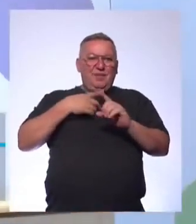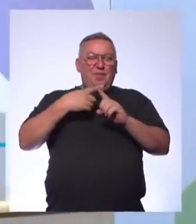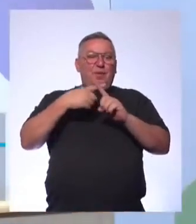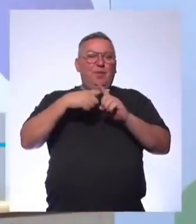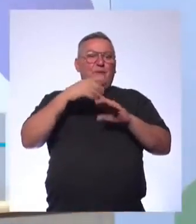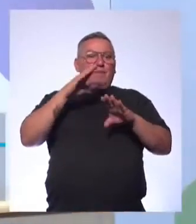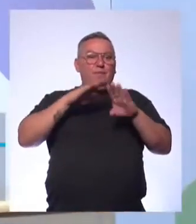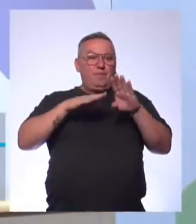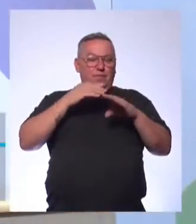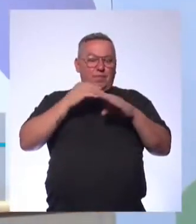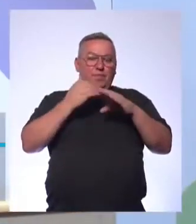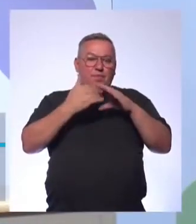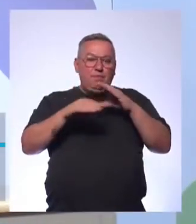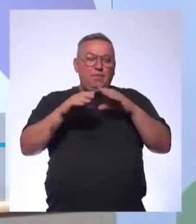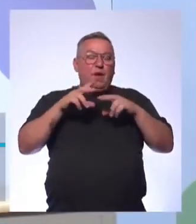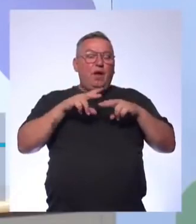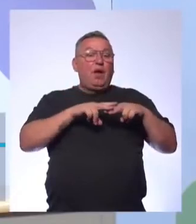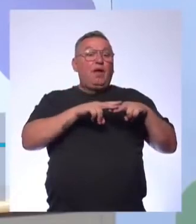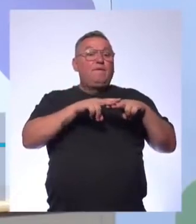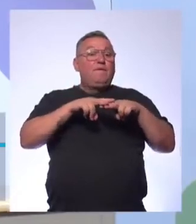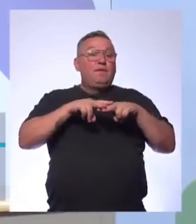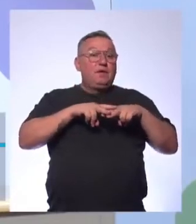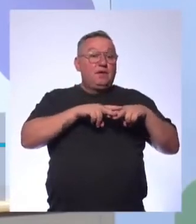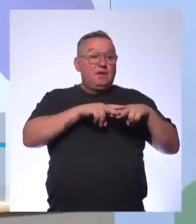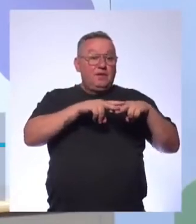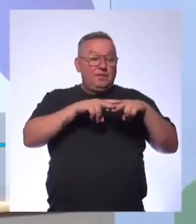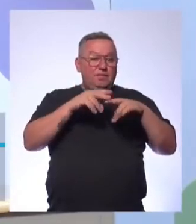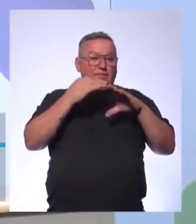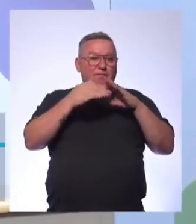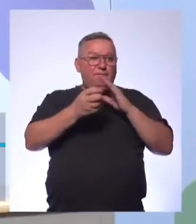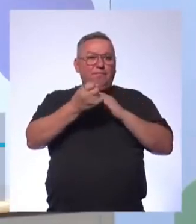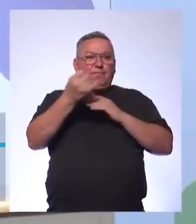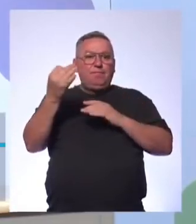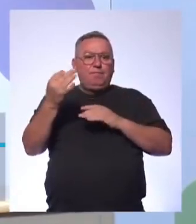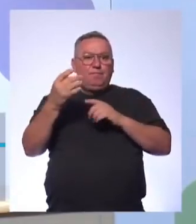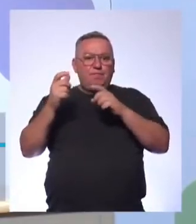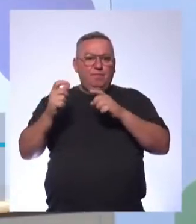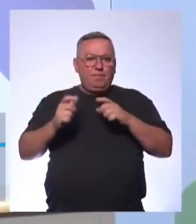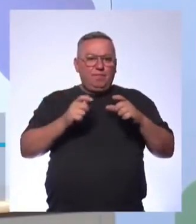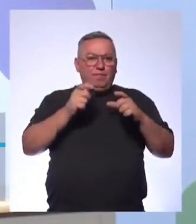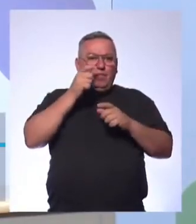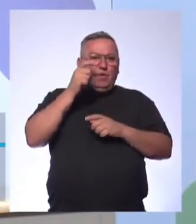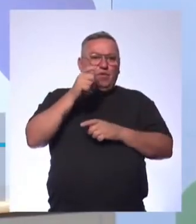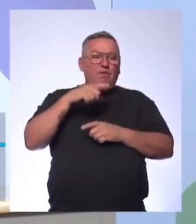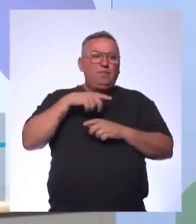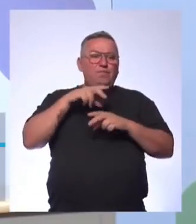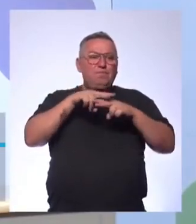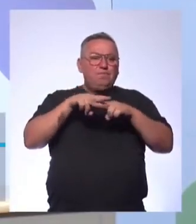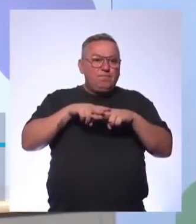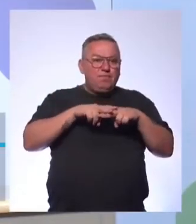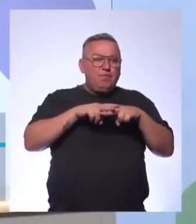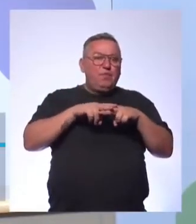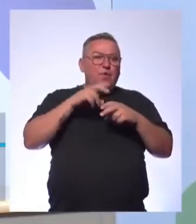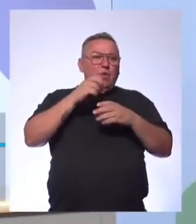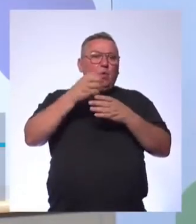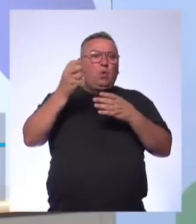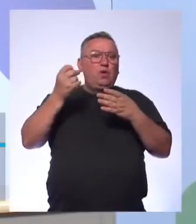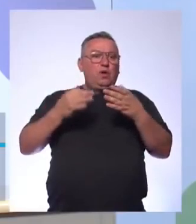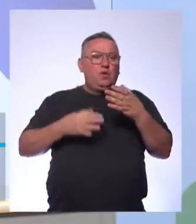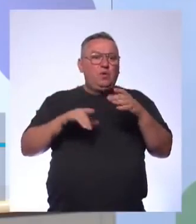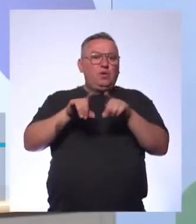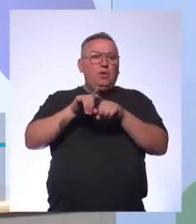às vezes a gente passa para a revisão A gente manda para vários departamentos Tem revisão de direitos autorais, de conteúdo